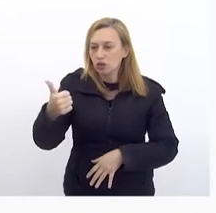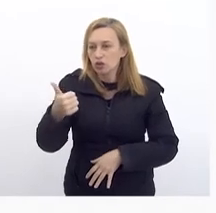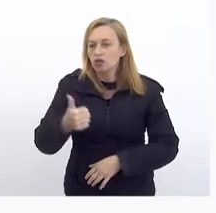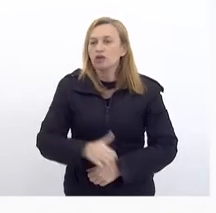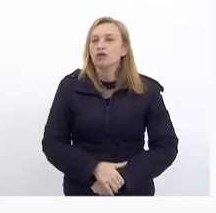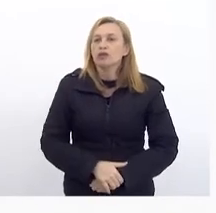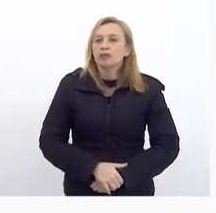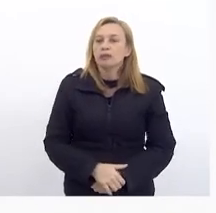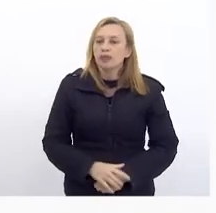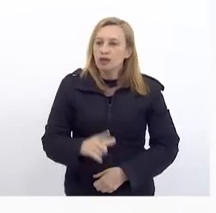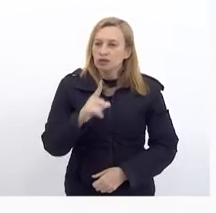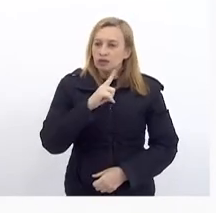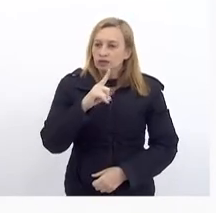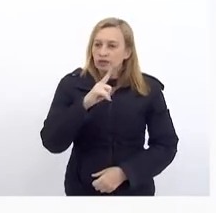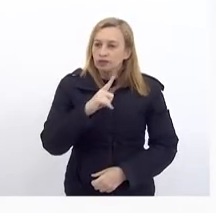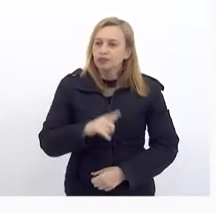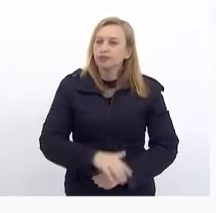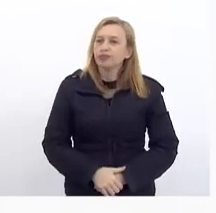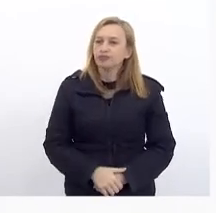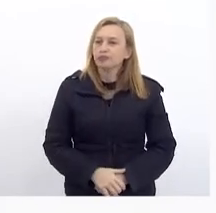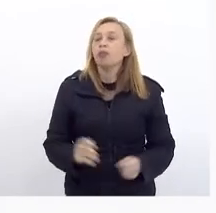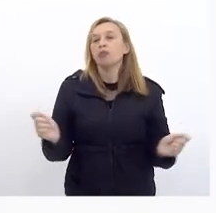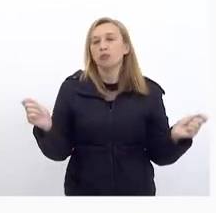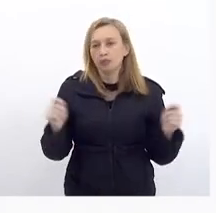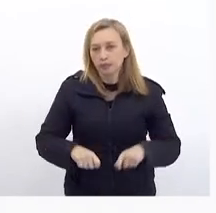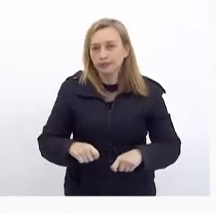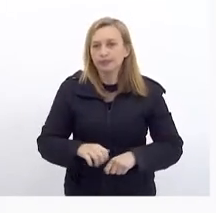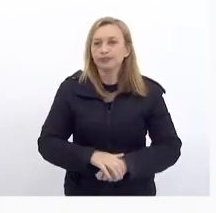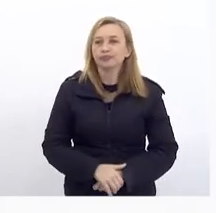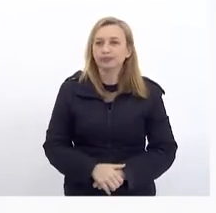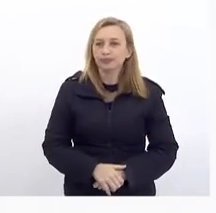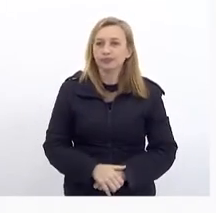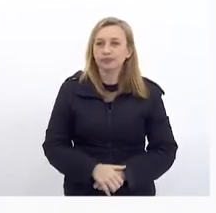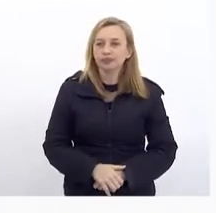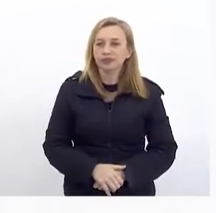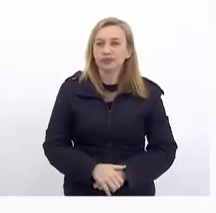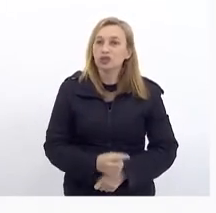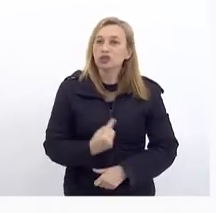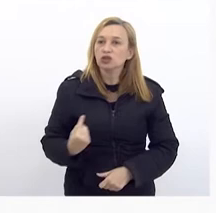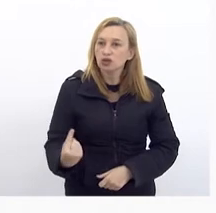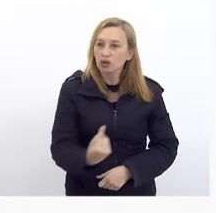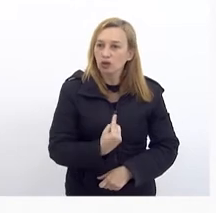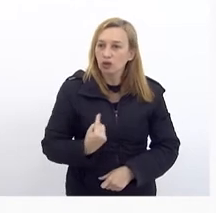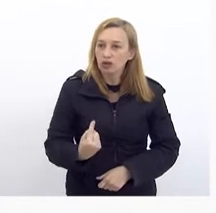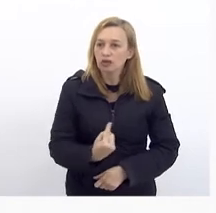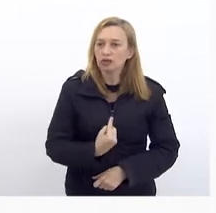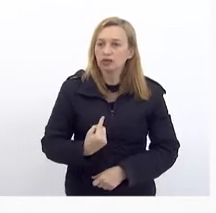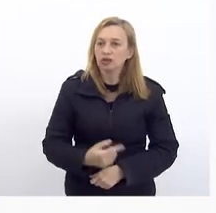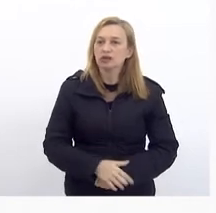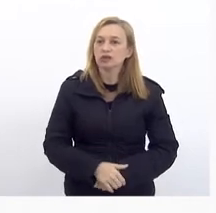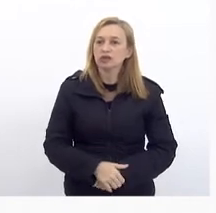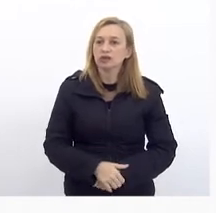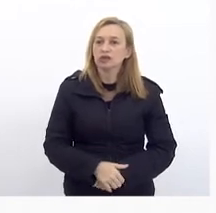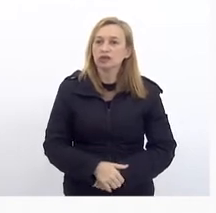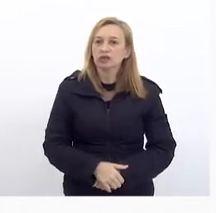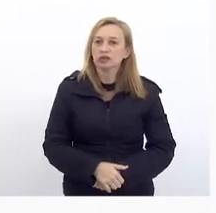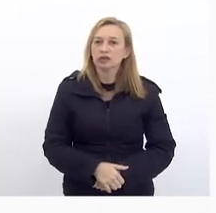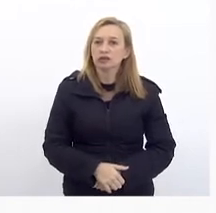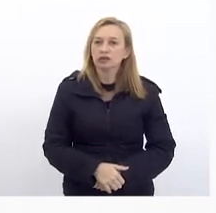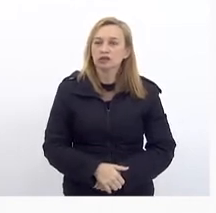Existe Uma possibilidade Que nós estamos Nós estamos